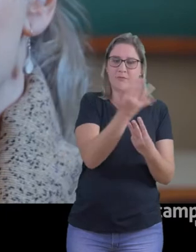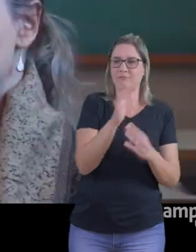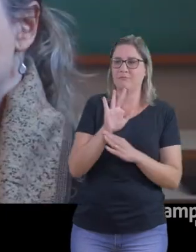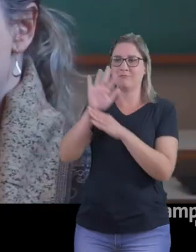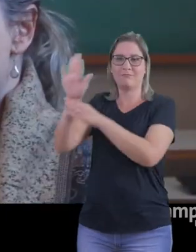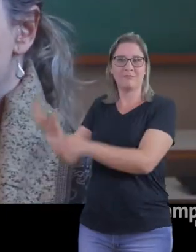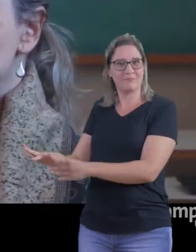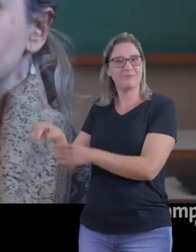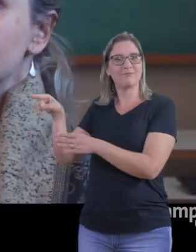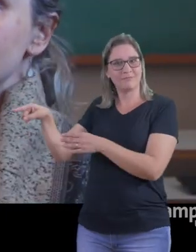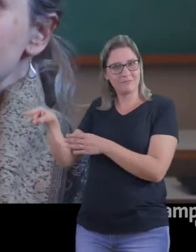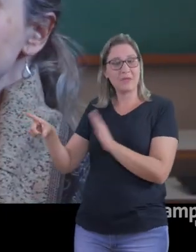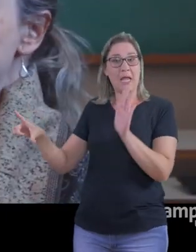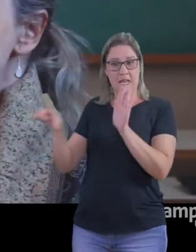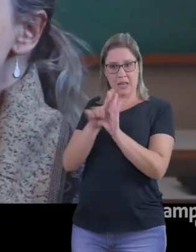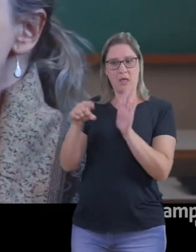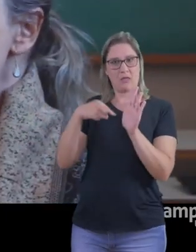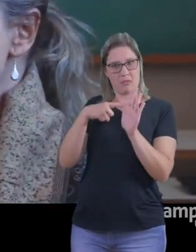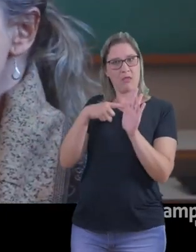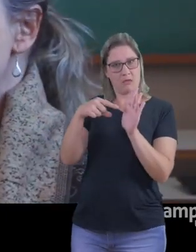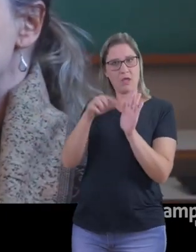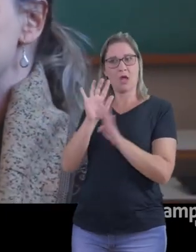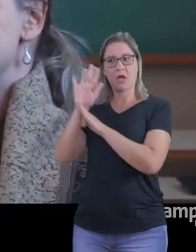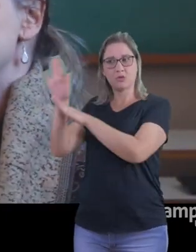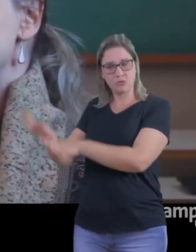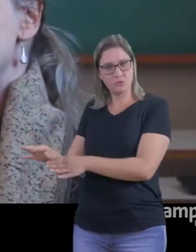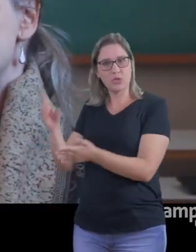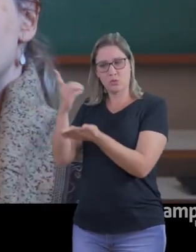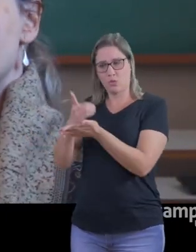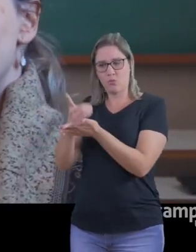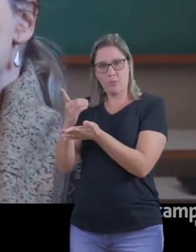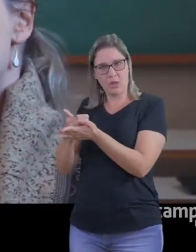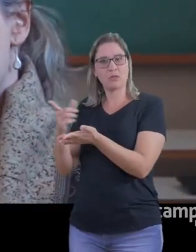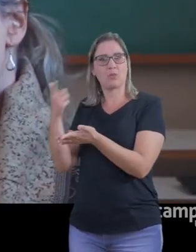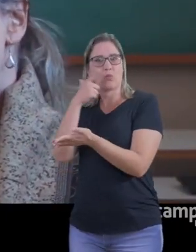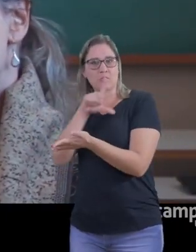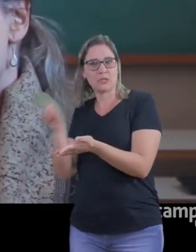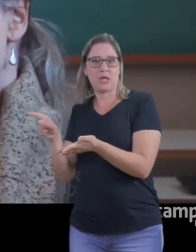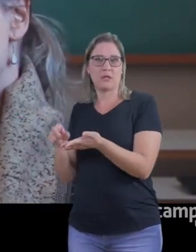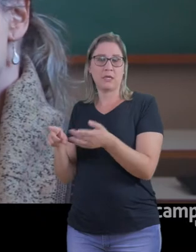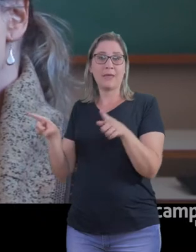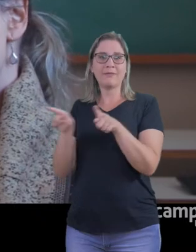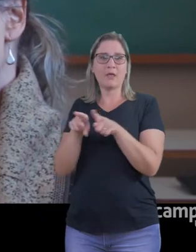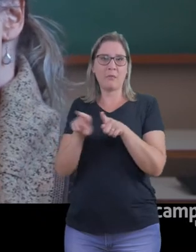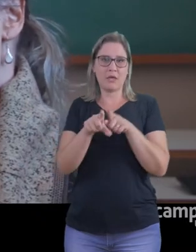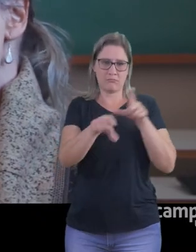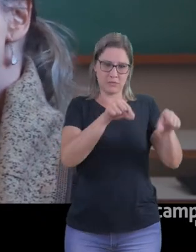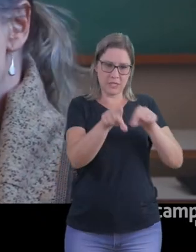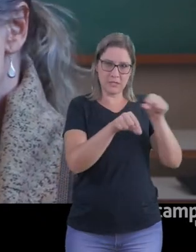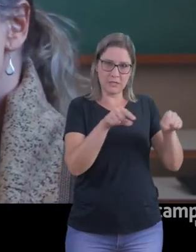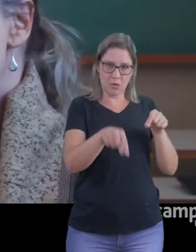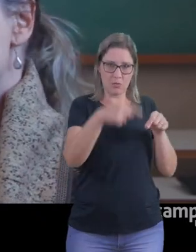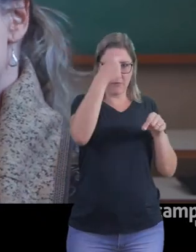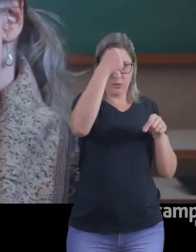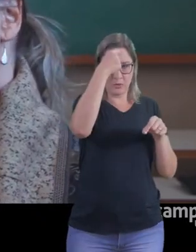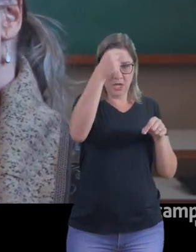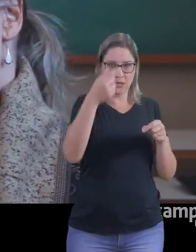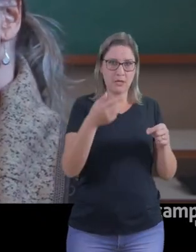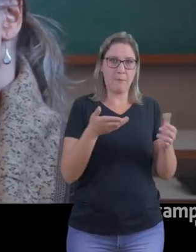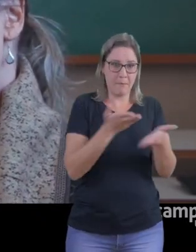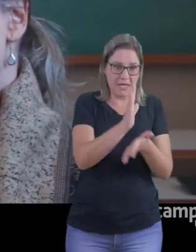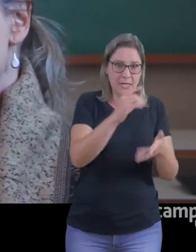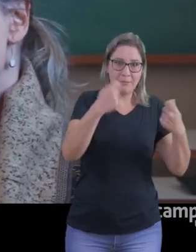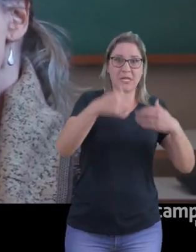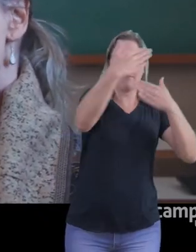facilitação documental. A dispensa de seleção via provas, que essa é uma das maiores dificuldades